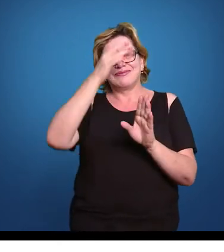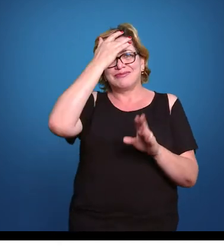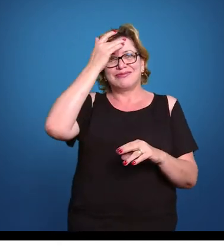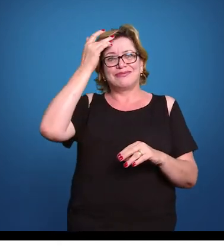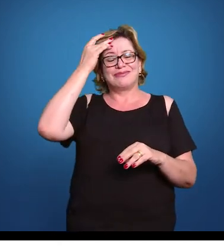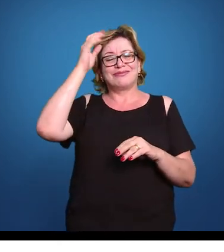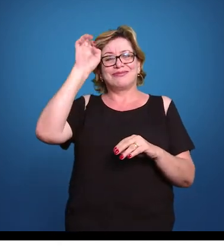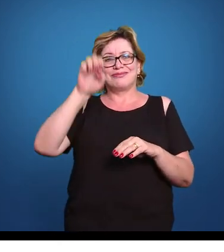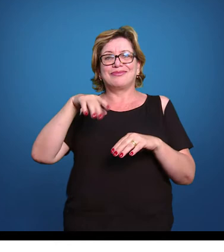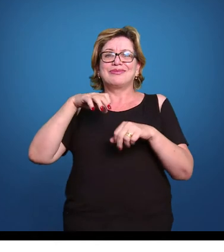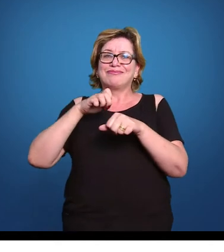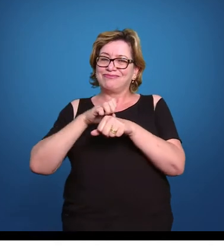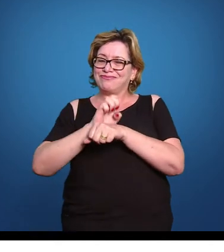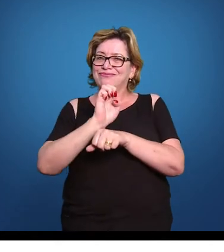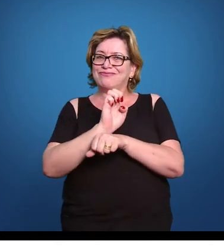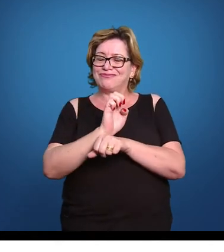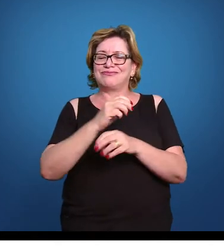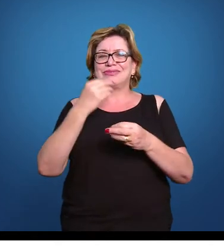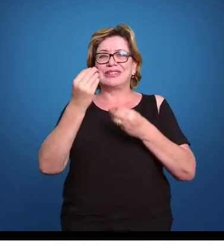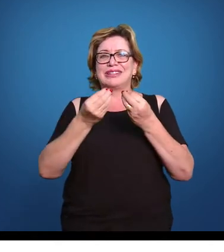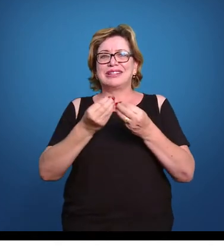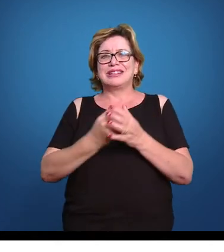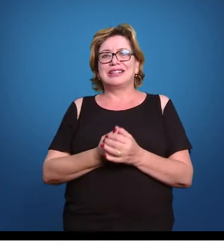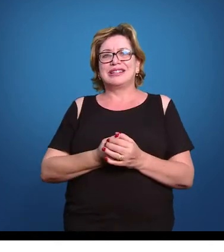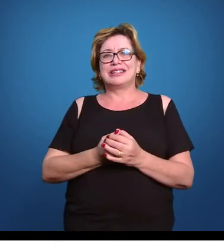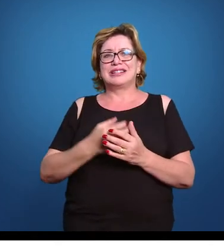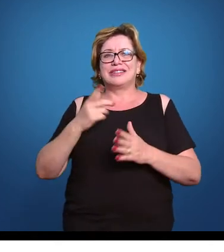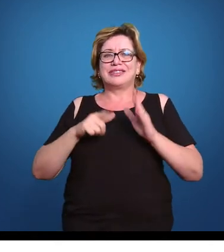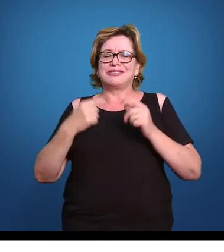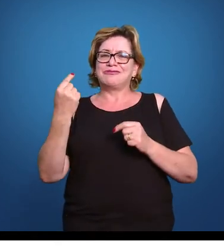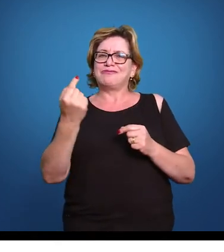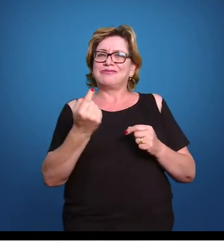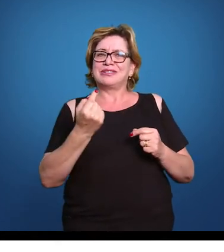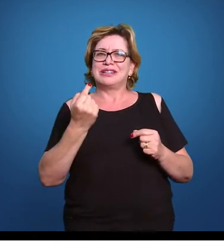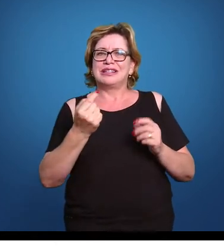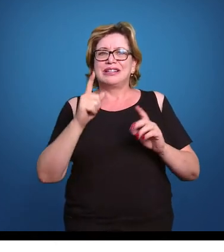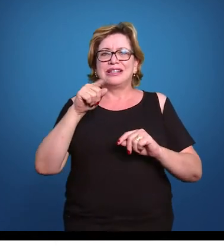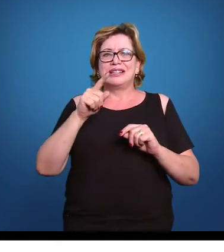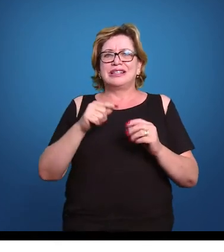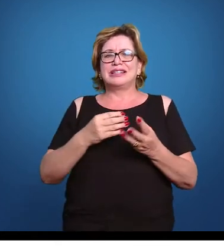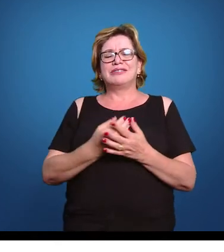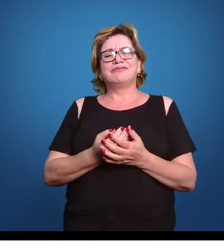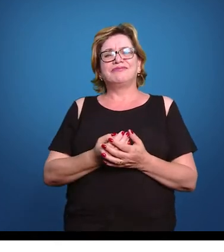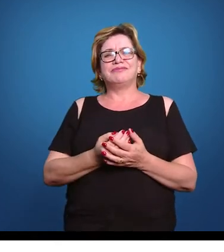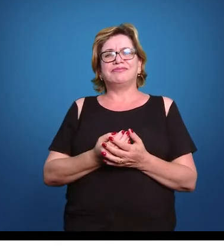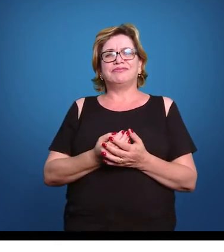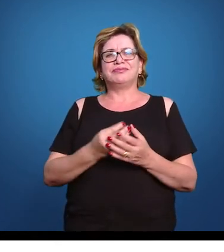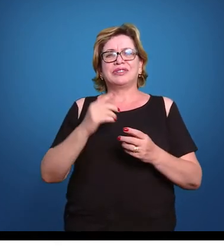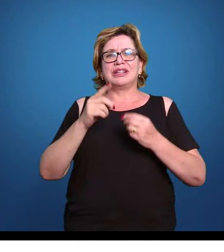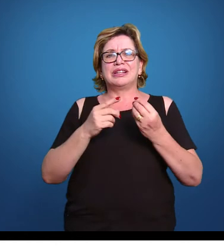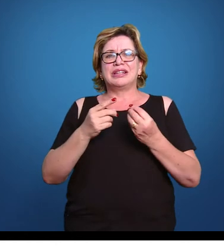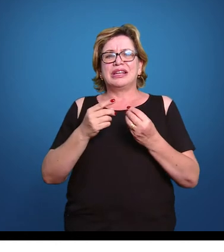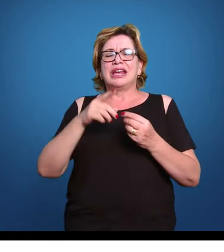empreendedora, empreendedora individual. Esse chama-se o